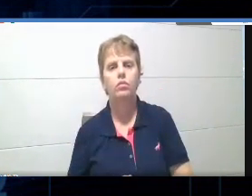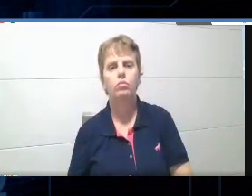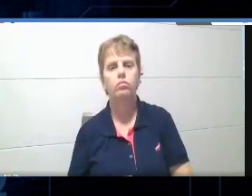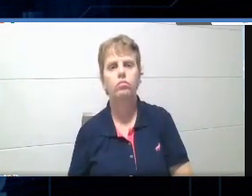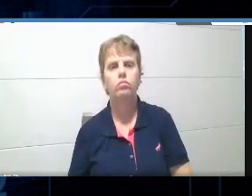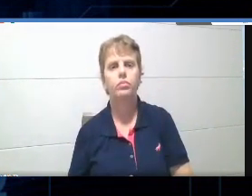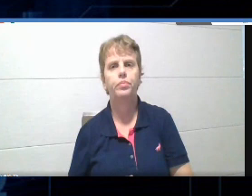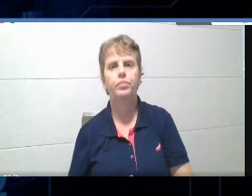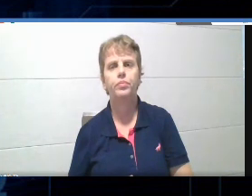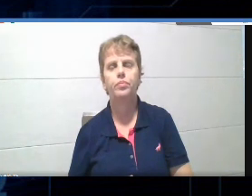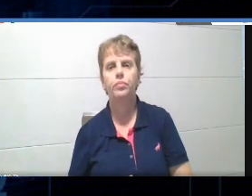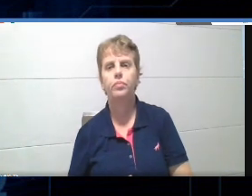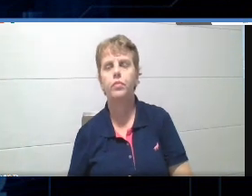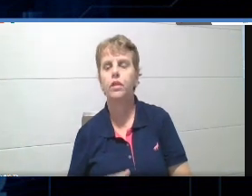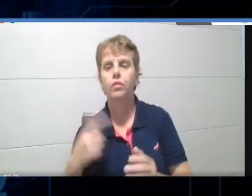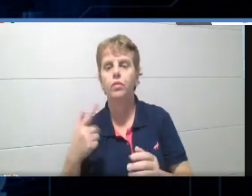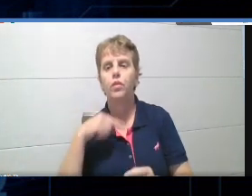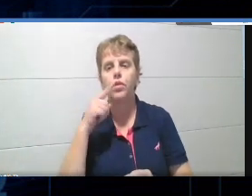pessoal?